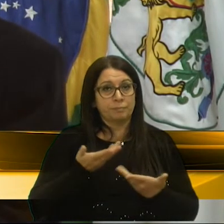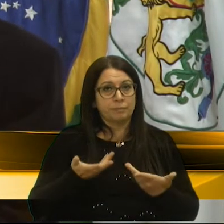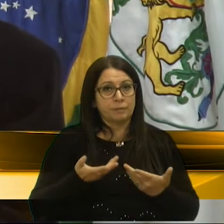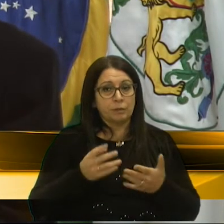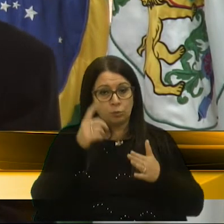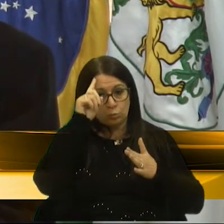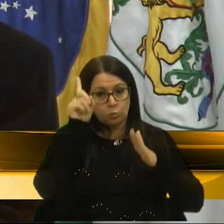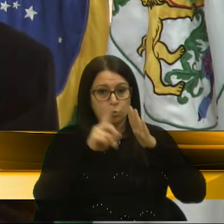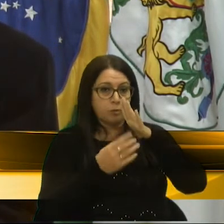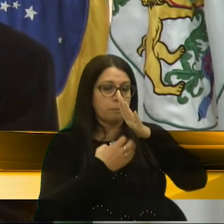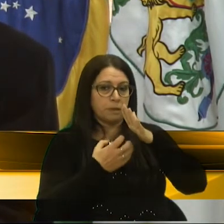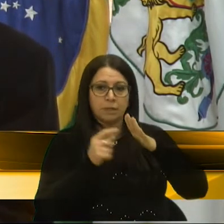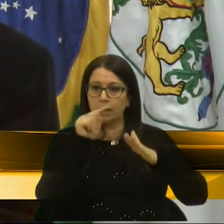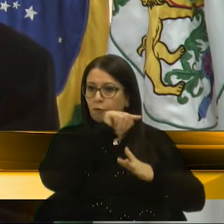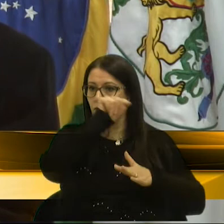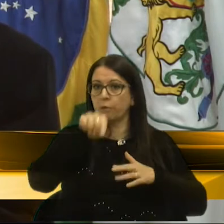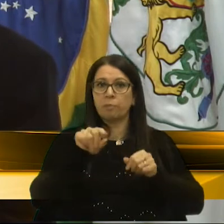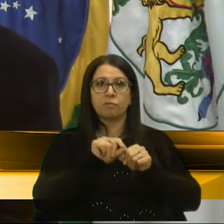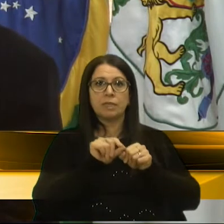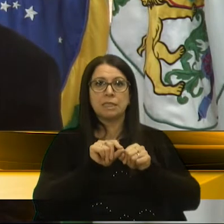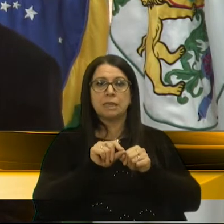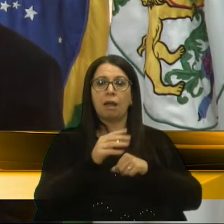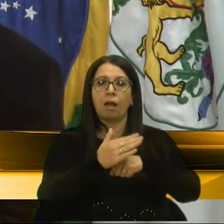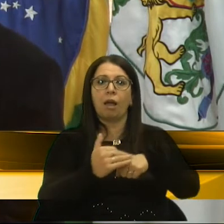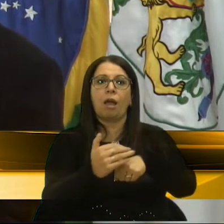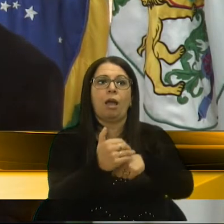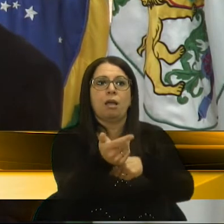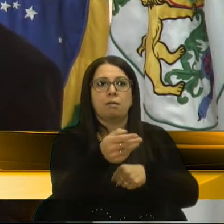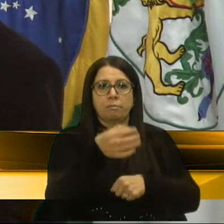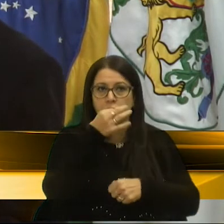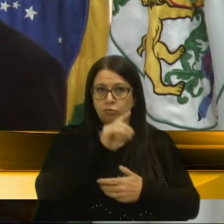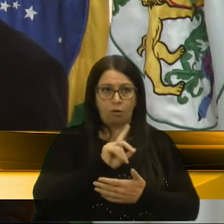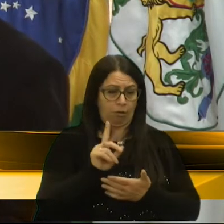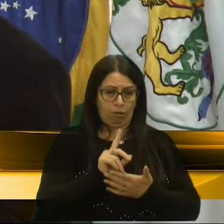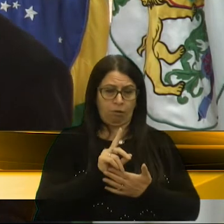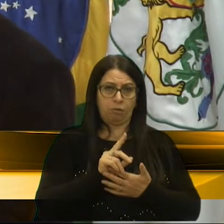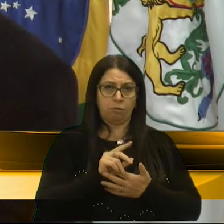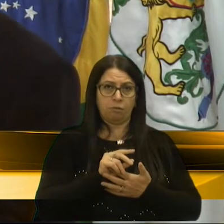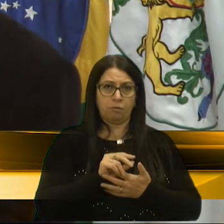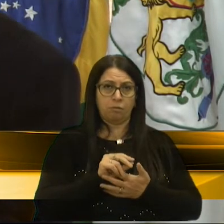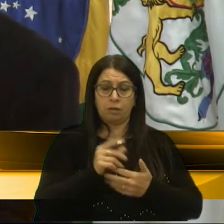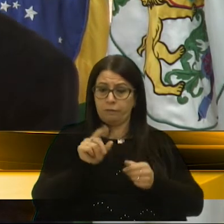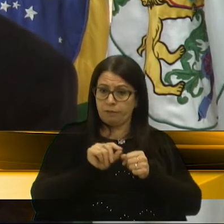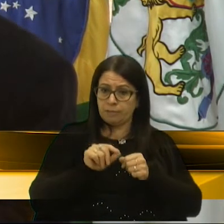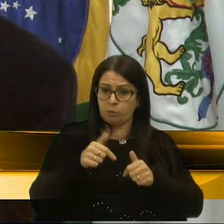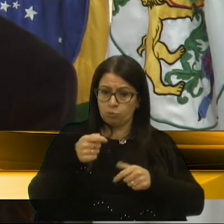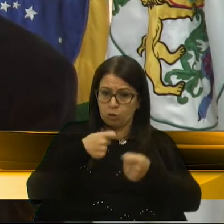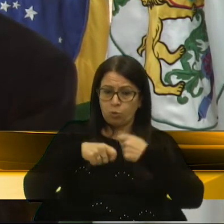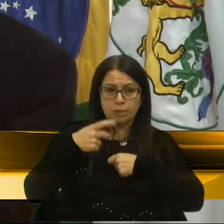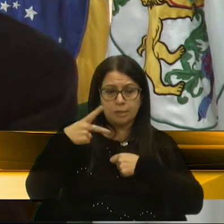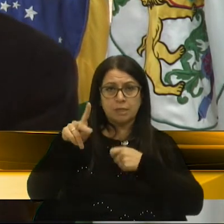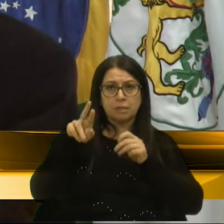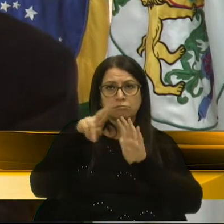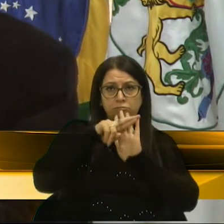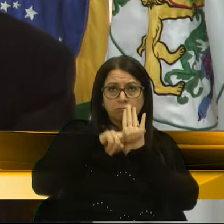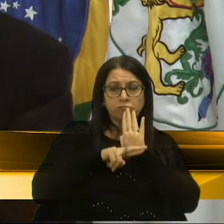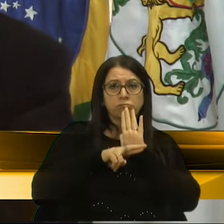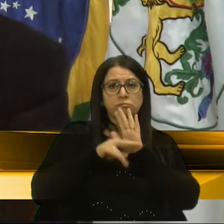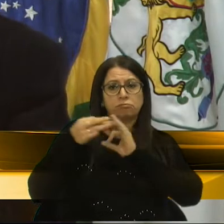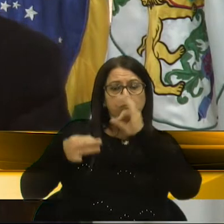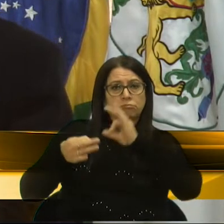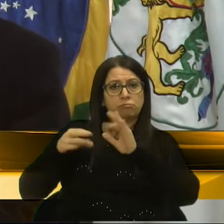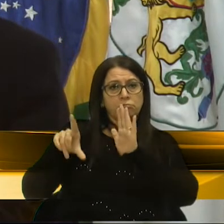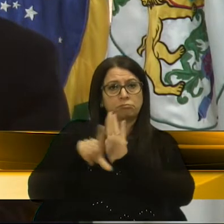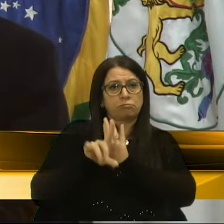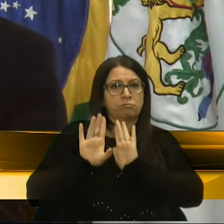Empresário nenhum vai vir aqui para fazer caridade para Caxias, eles vêm aqui para explorar um negócio dentro das regras jurídicas